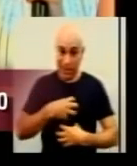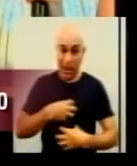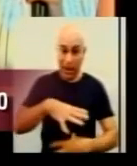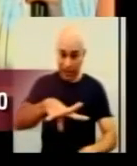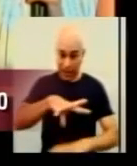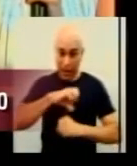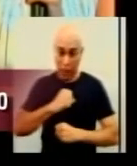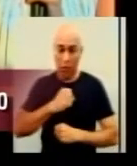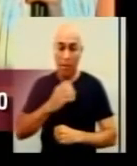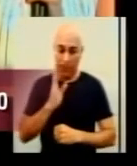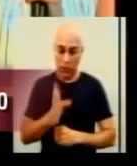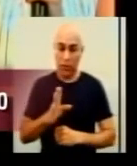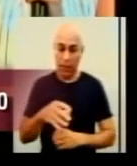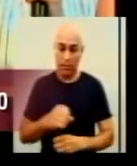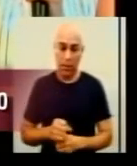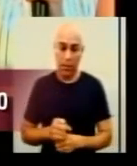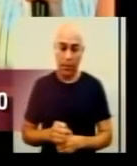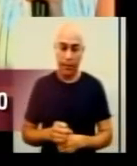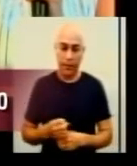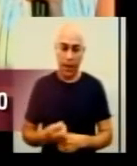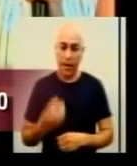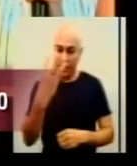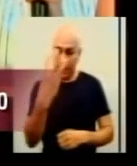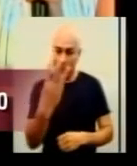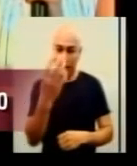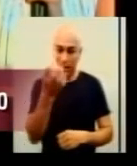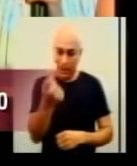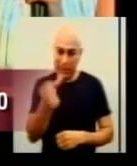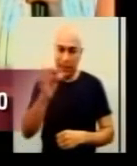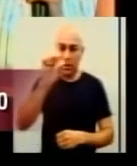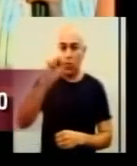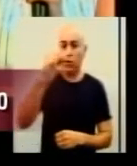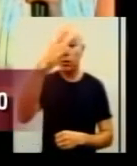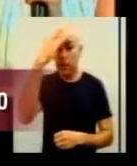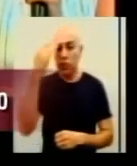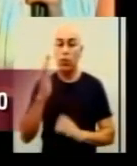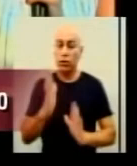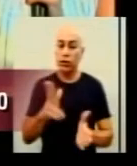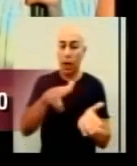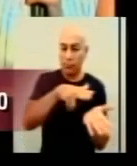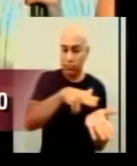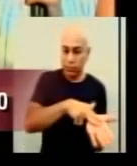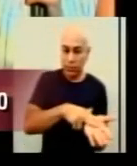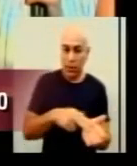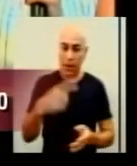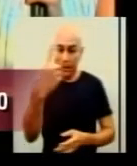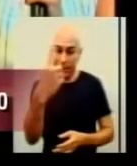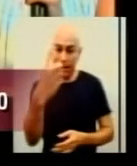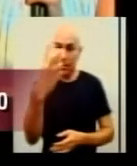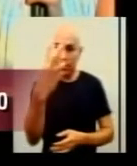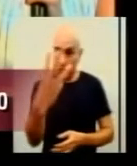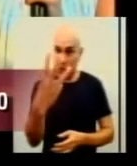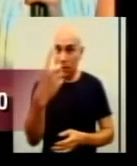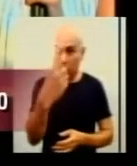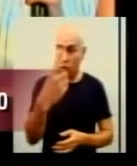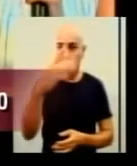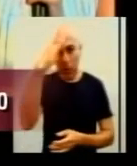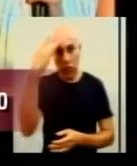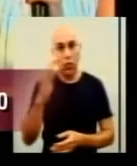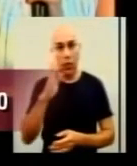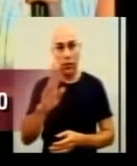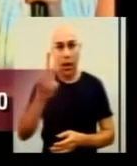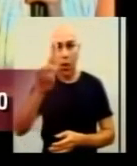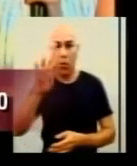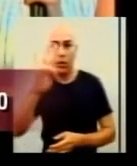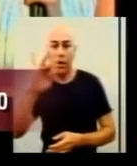internados na data de ontem. Então foram 368 pessoas internadas, 131 estão em UTI e